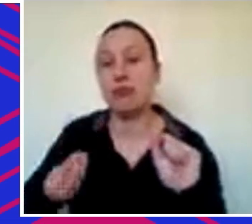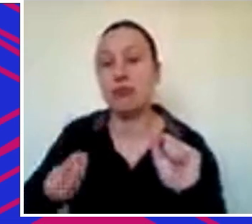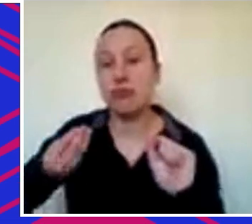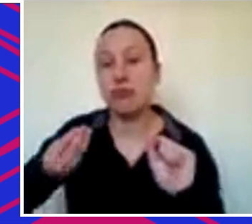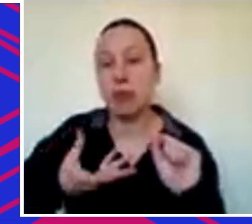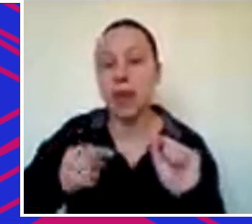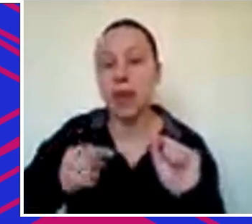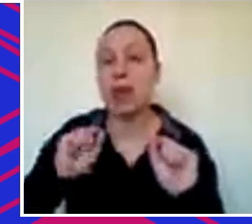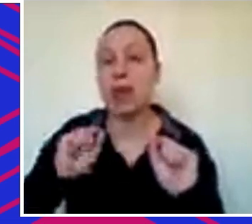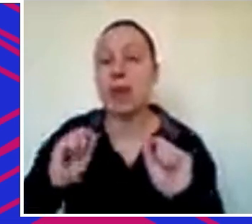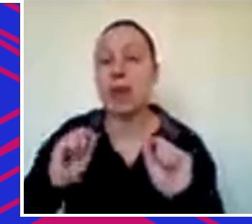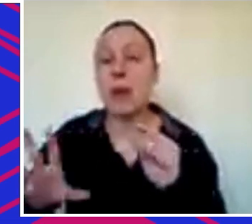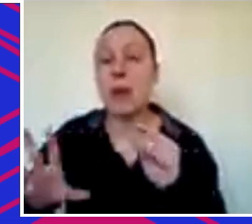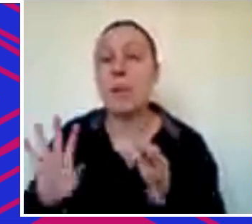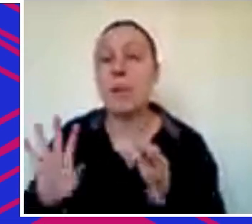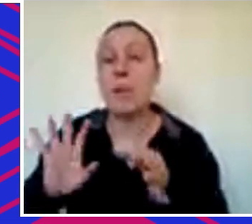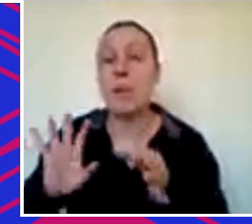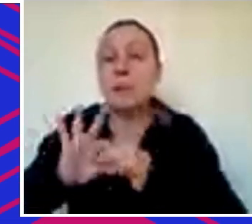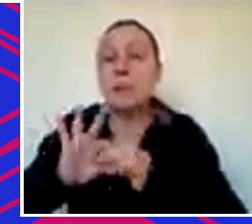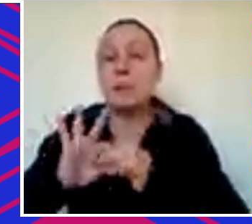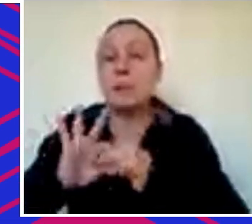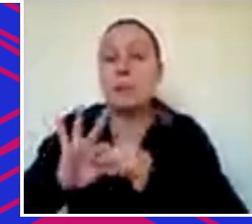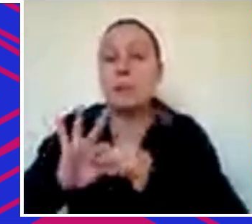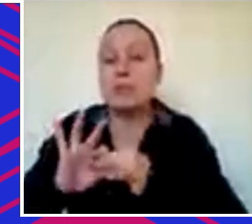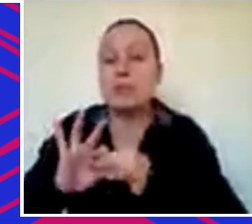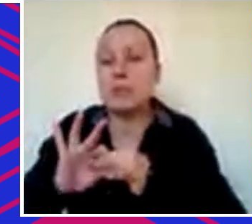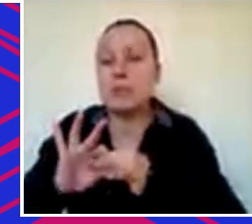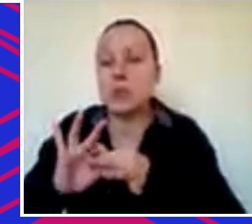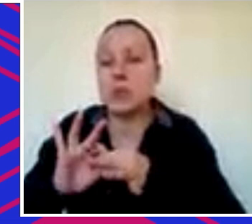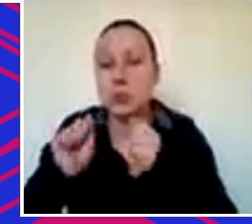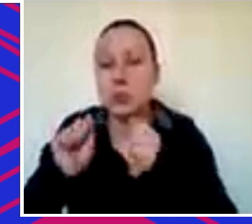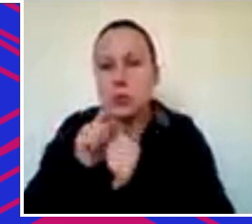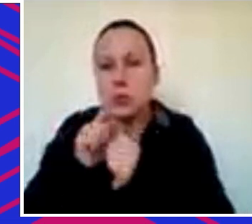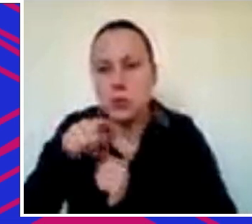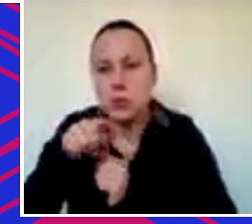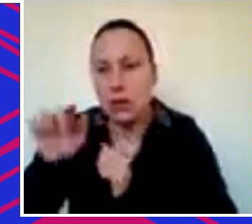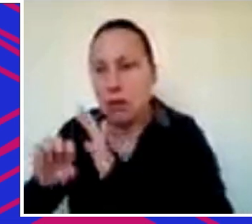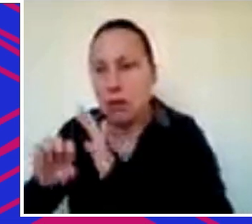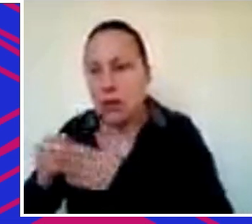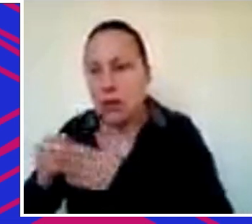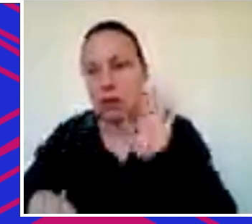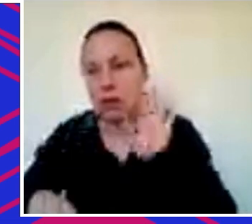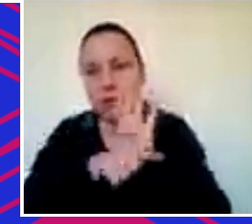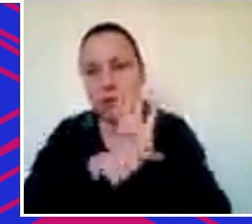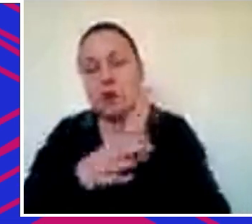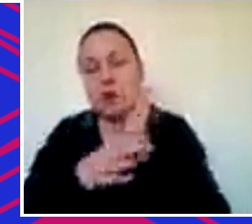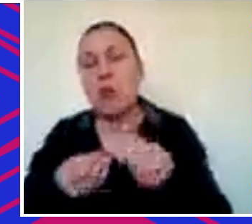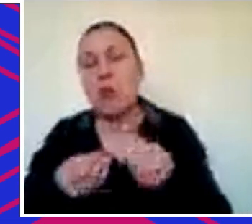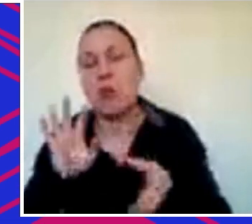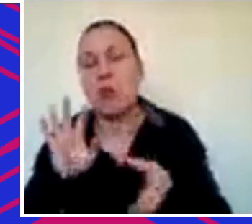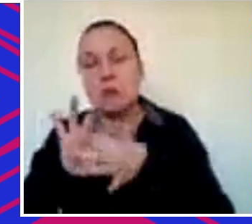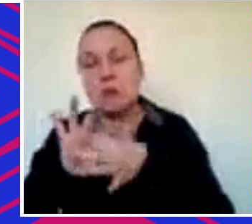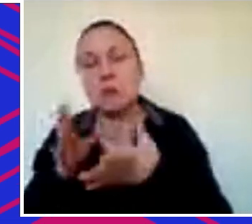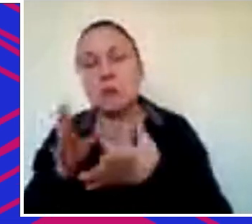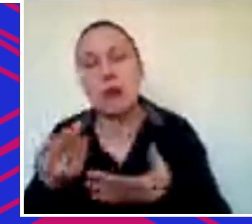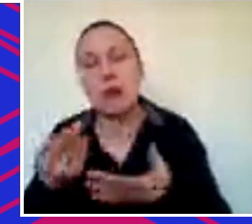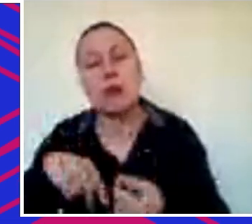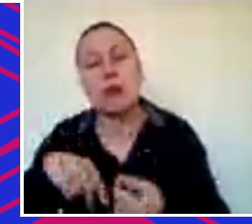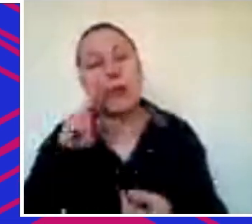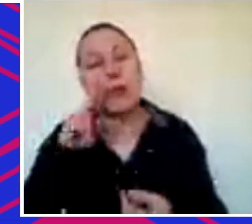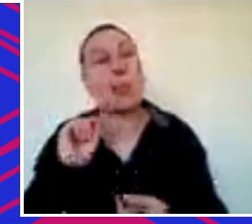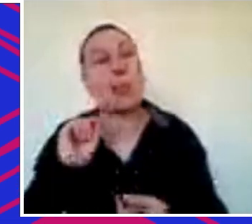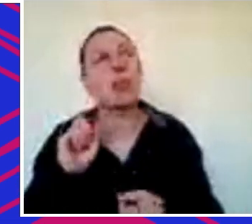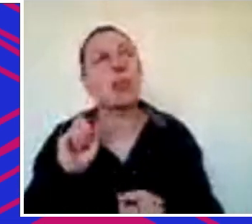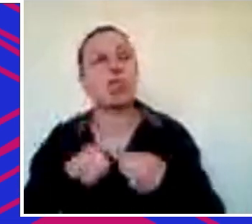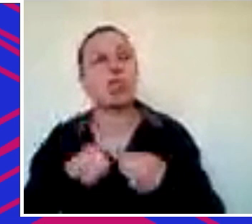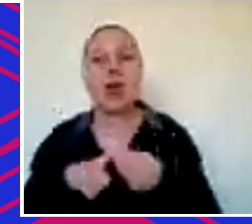parceiro que você está trazendo para dentro de casa em todos eles isso vale para venture capital tem que olhar quem vai ser seu sócio